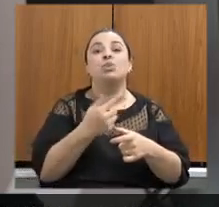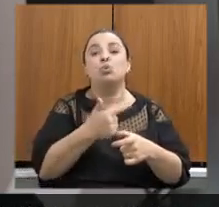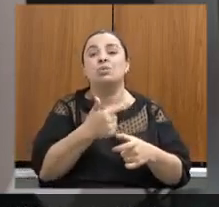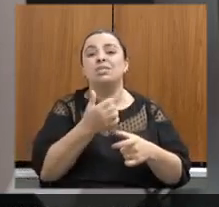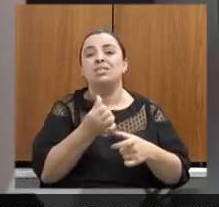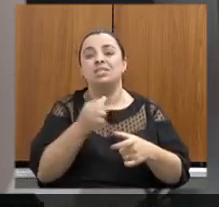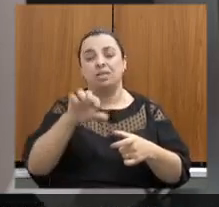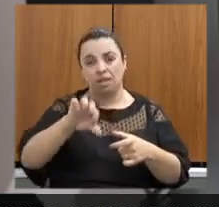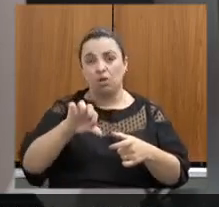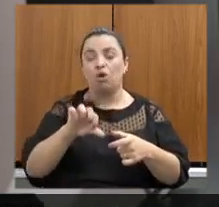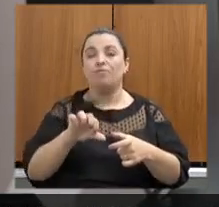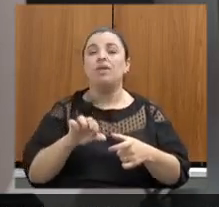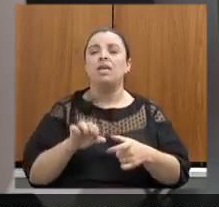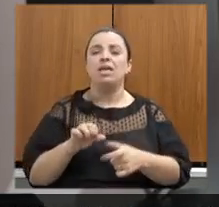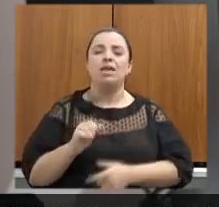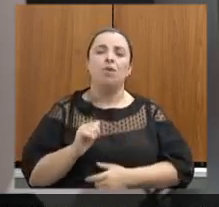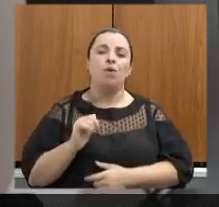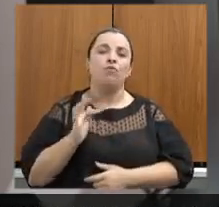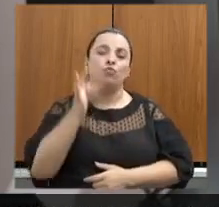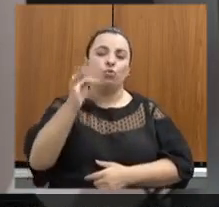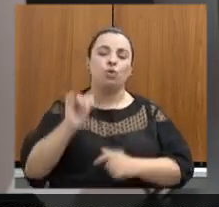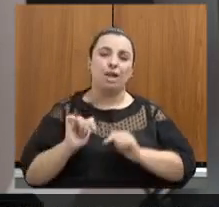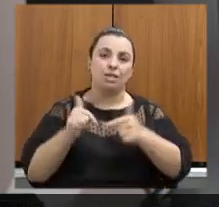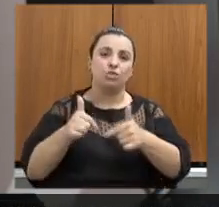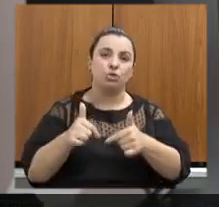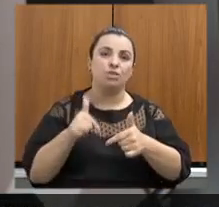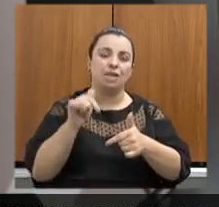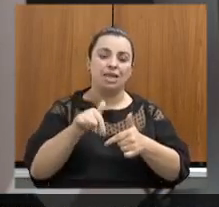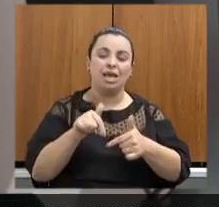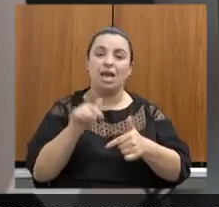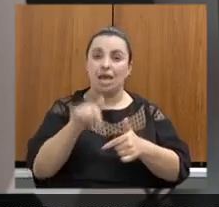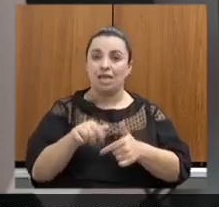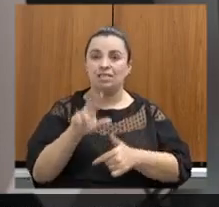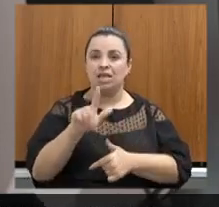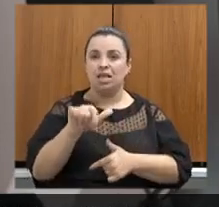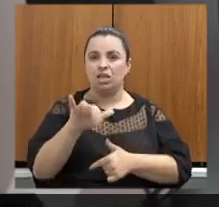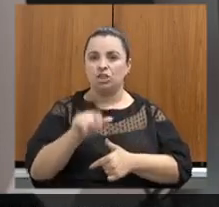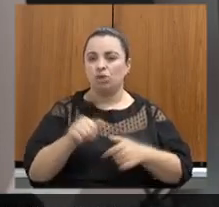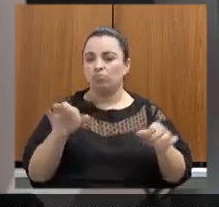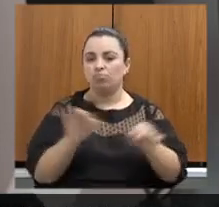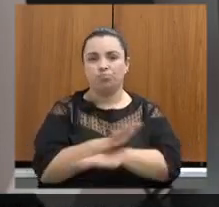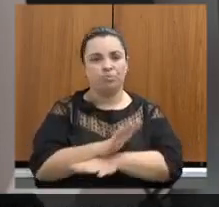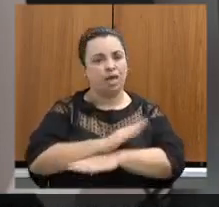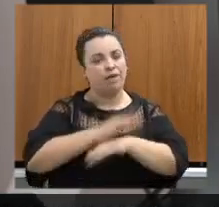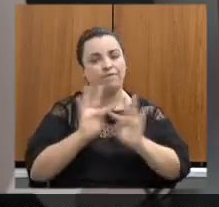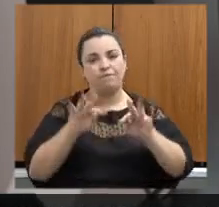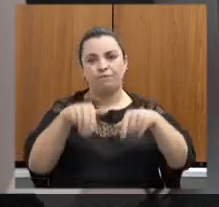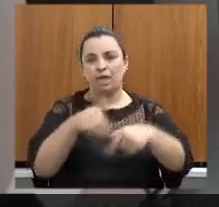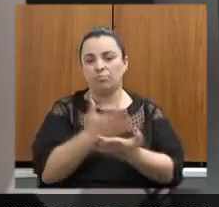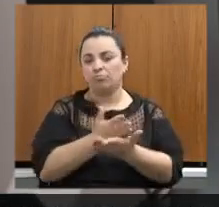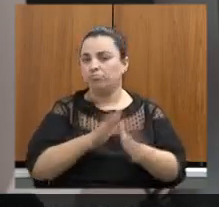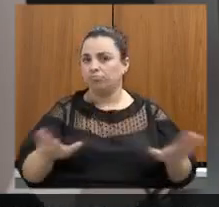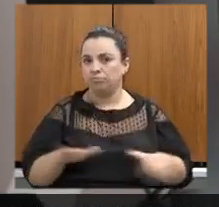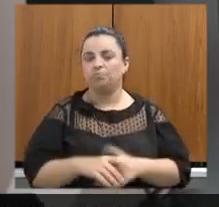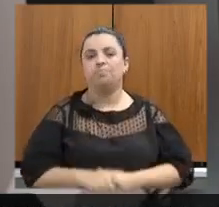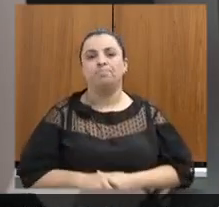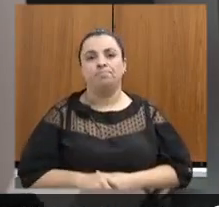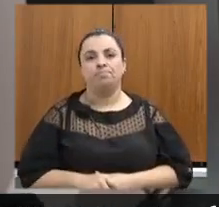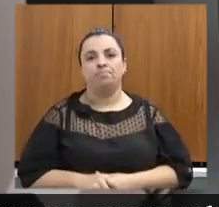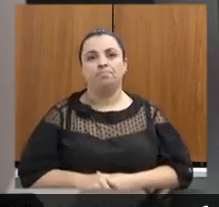subsequentes o objetivo é que a gente não tenha mais essa modalidade de exposição inadequada de resíduos sólidos no Estado.